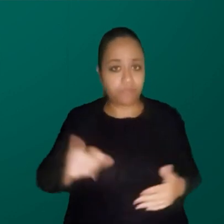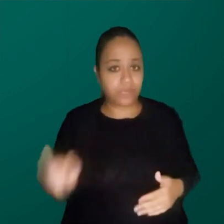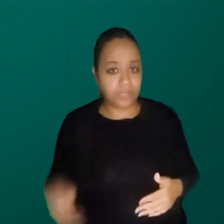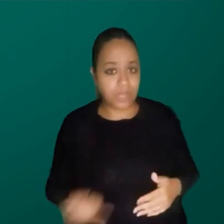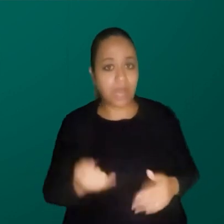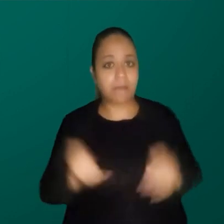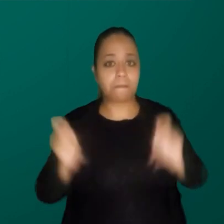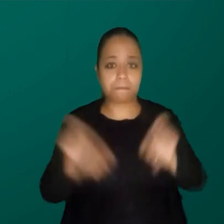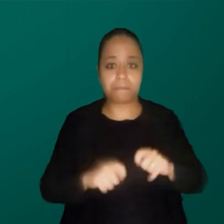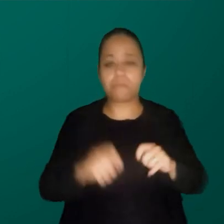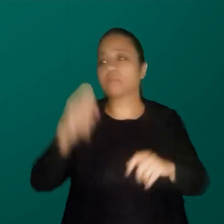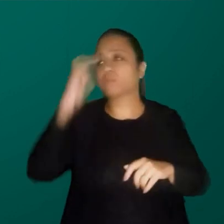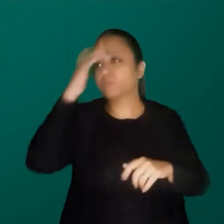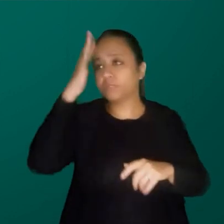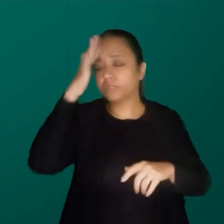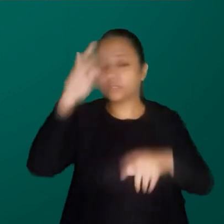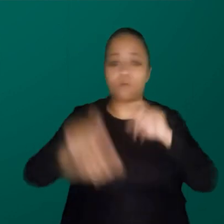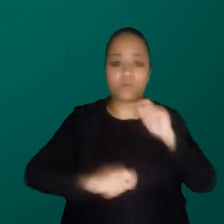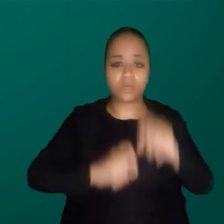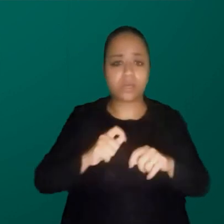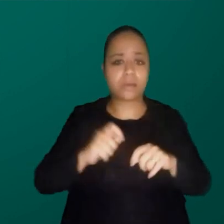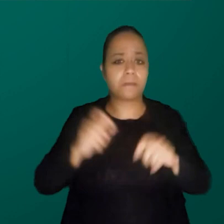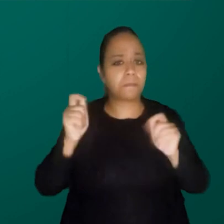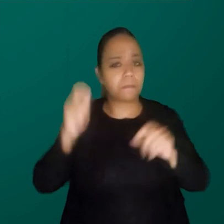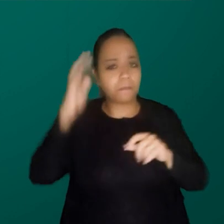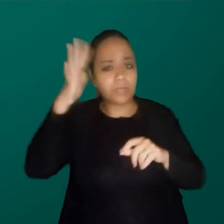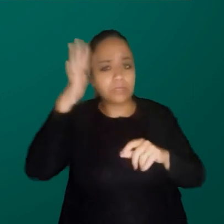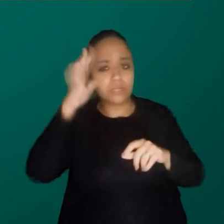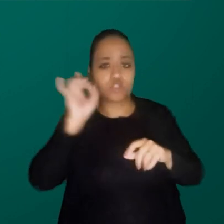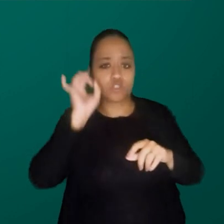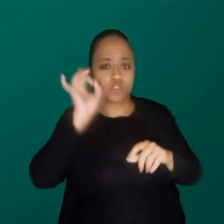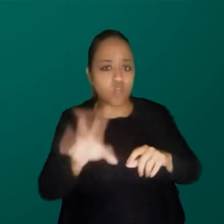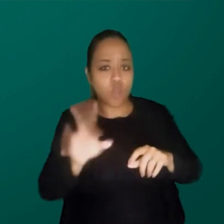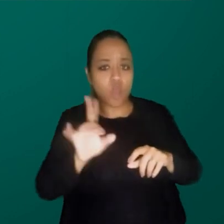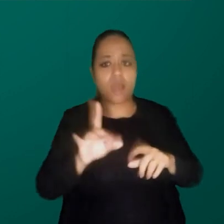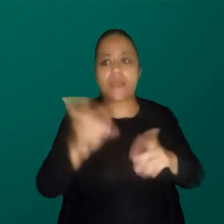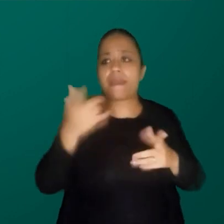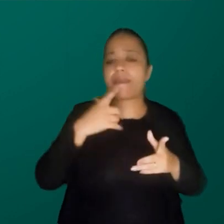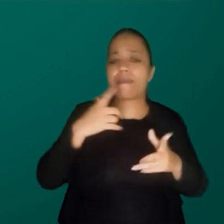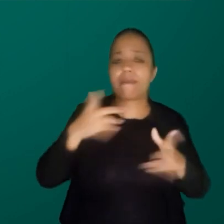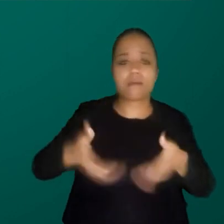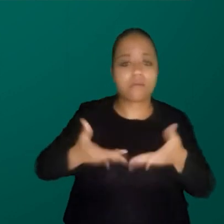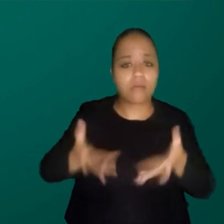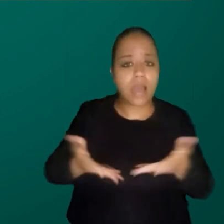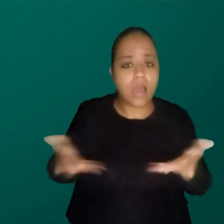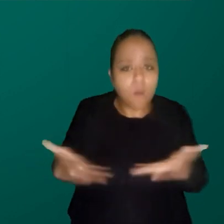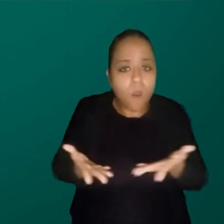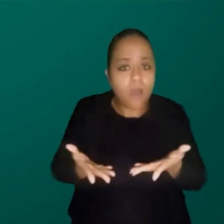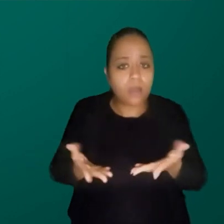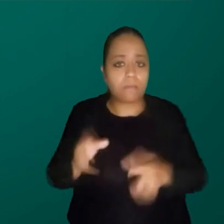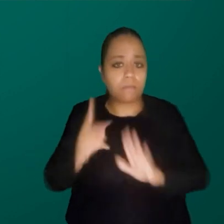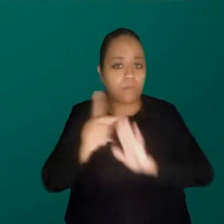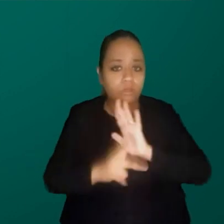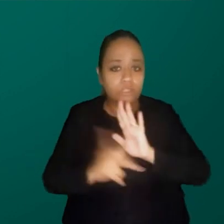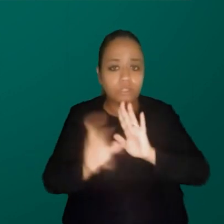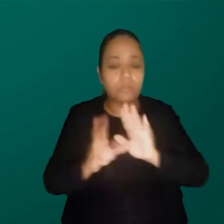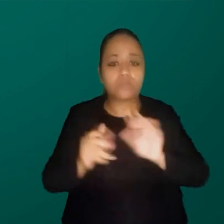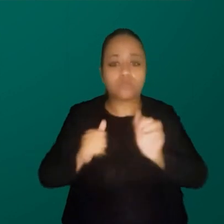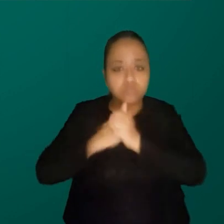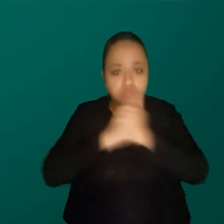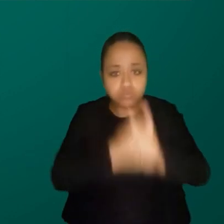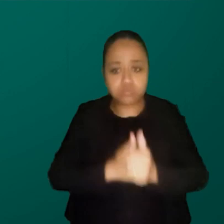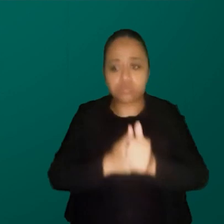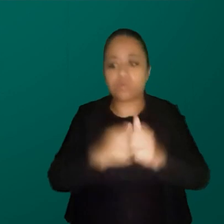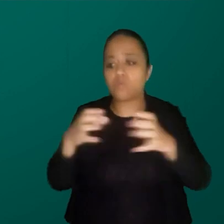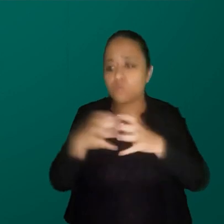a gente pode pensar que pense também não só no fomento agora, do projeto agora, mas no acompanhamento